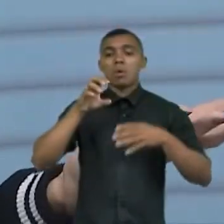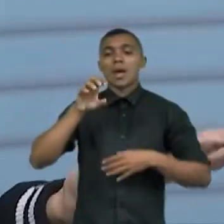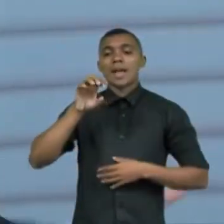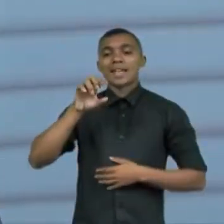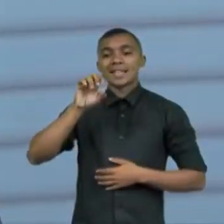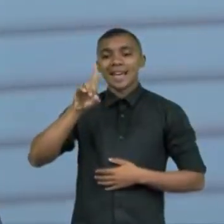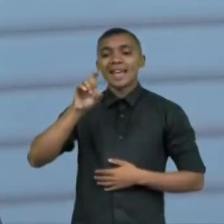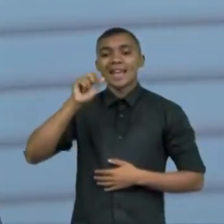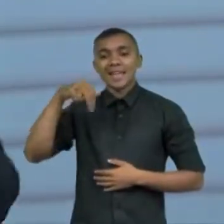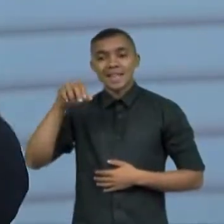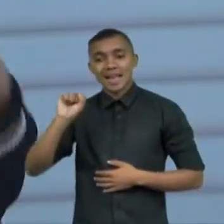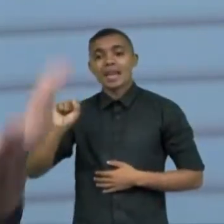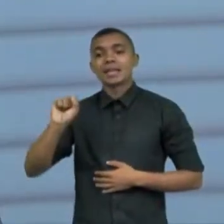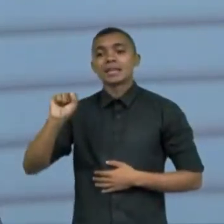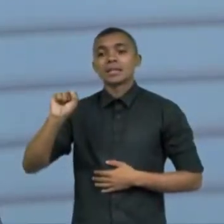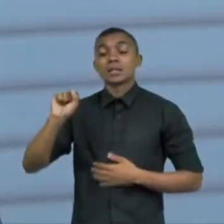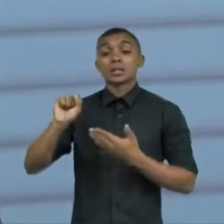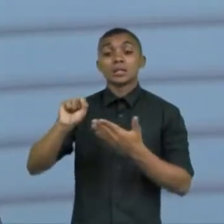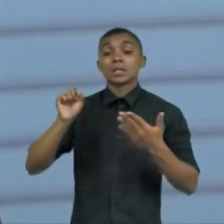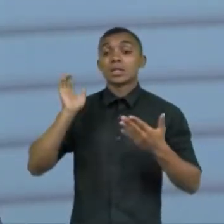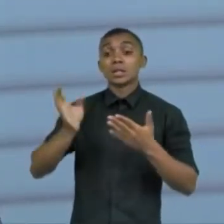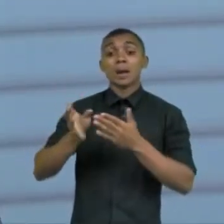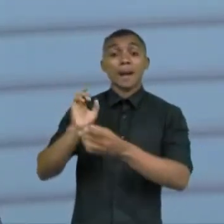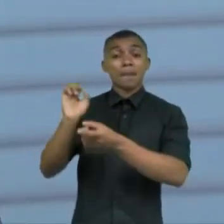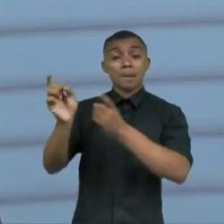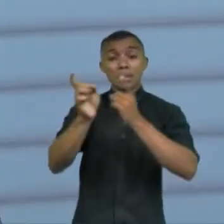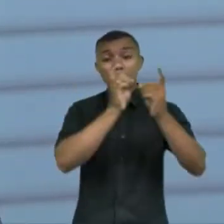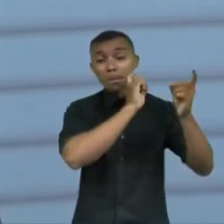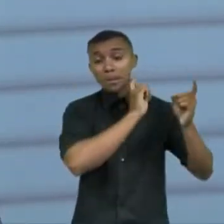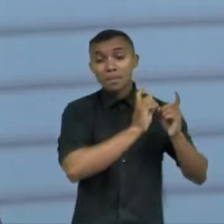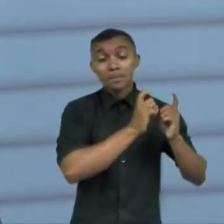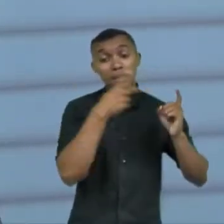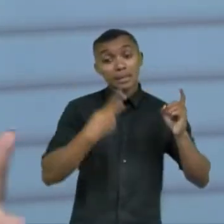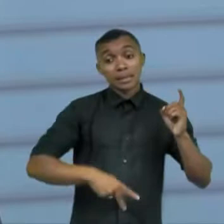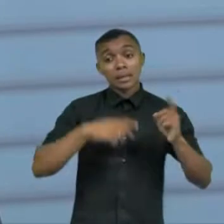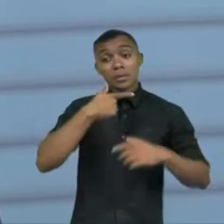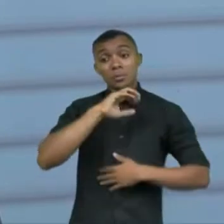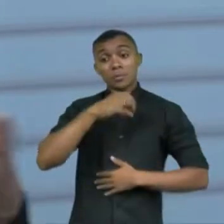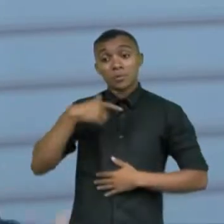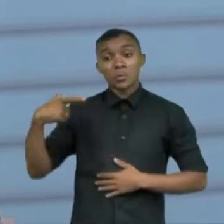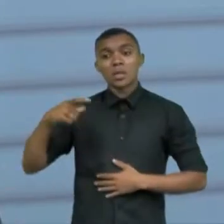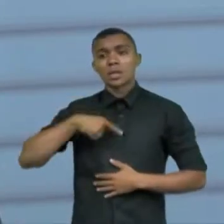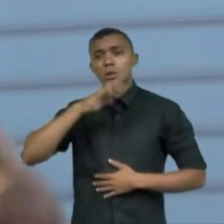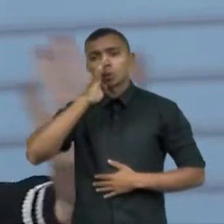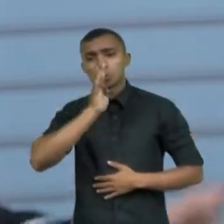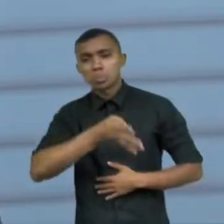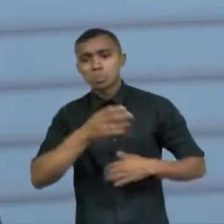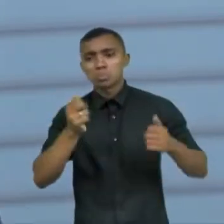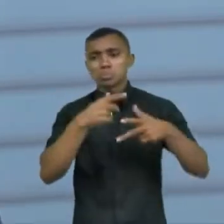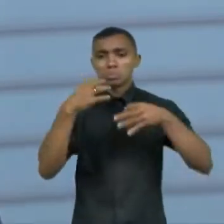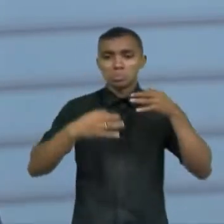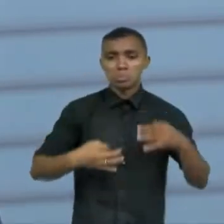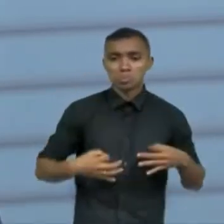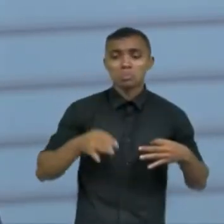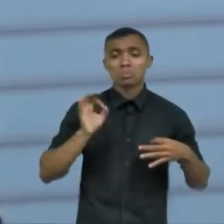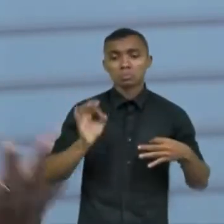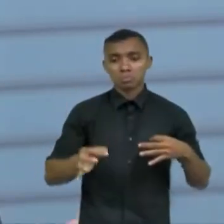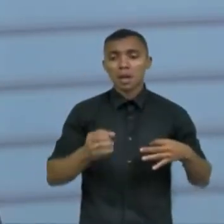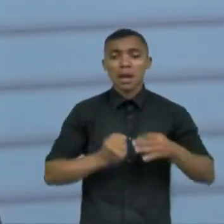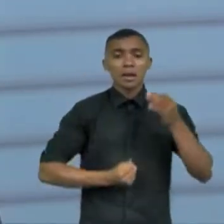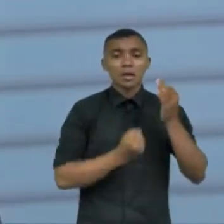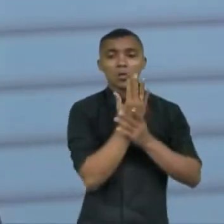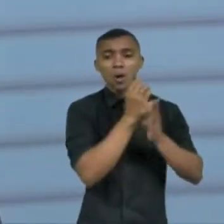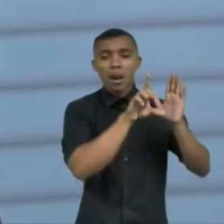famigerado rol da ANS que tanto se discutiu esse ano com julgamentos que acabou saindo uma lei